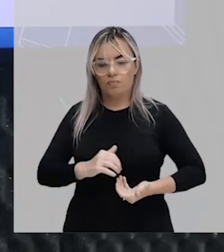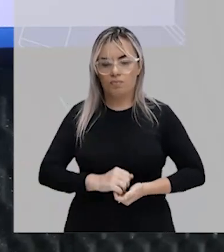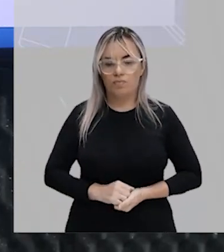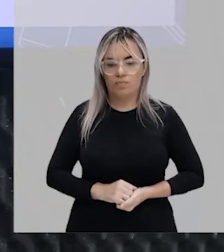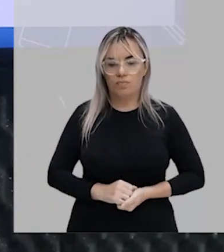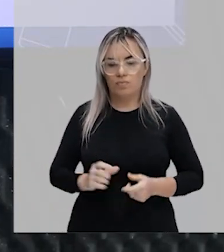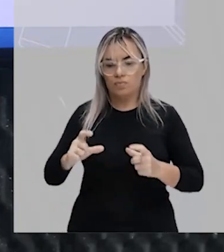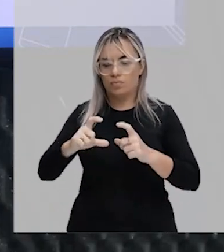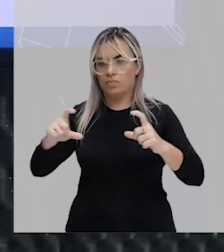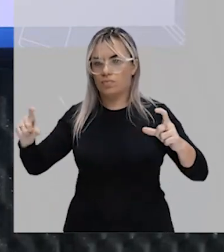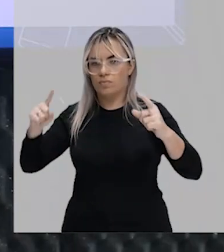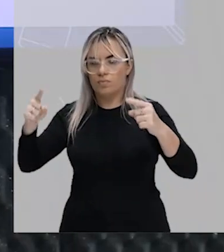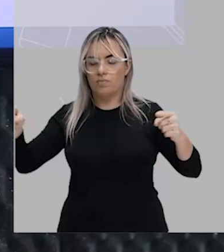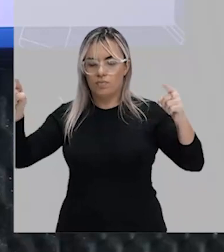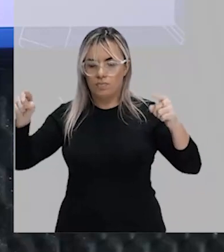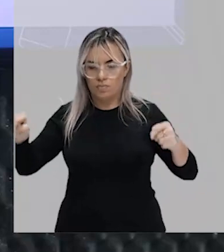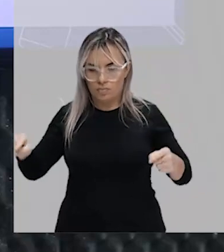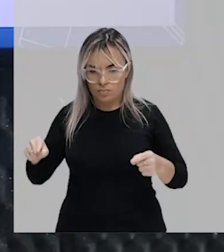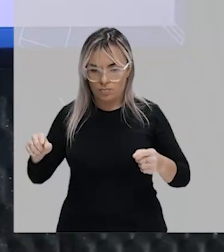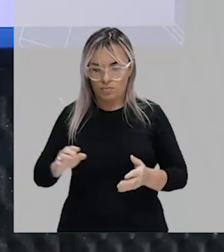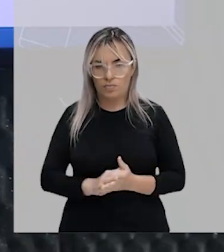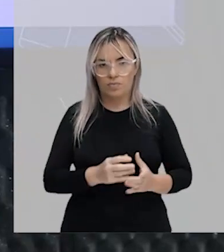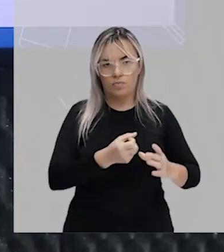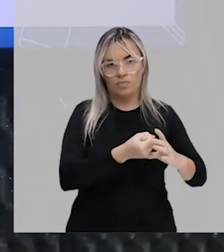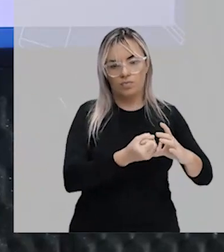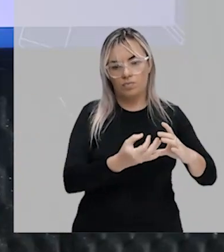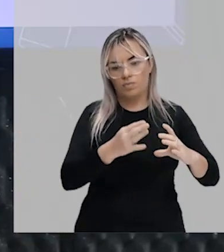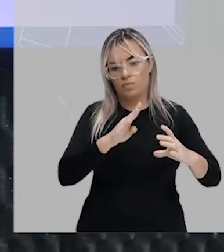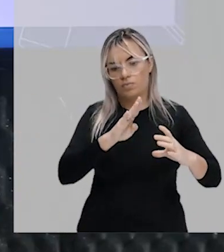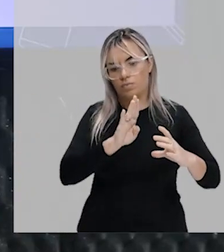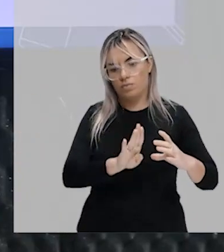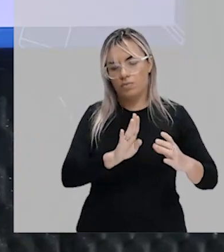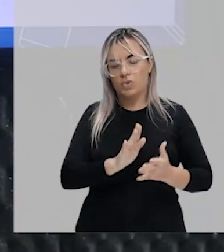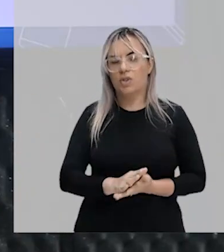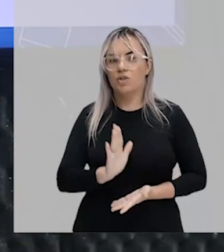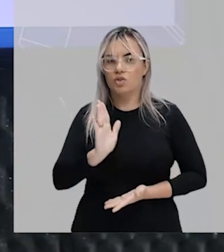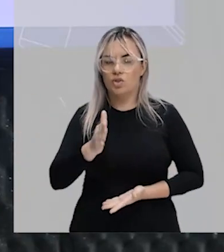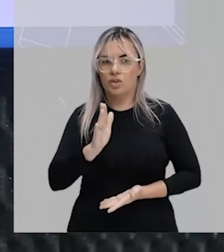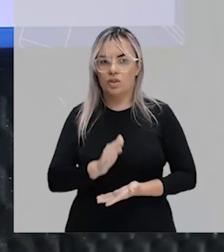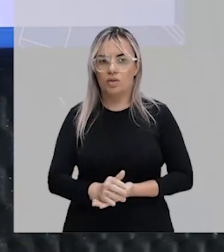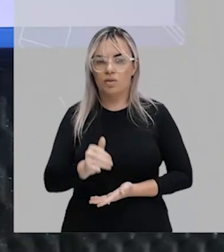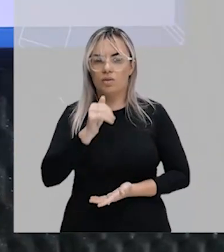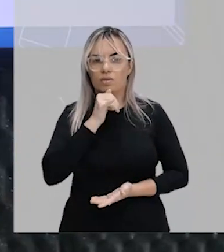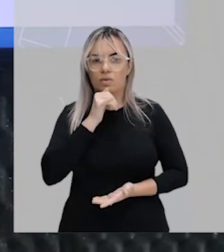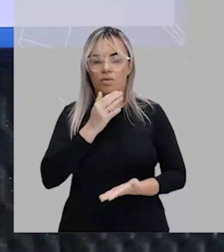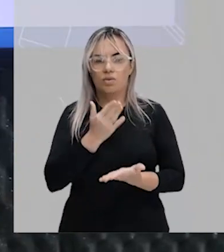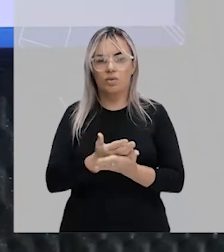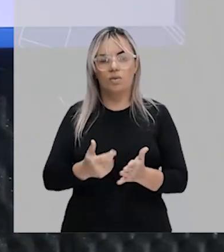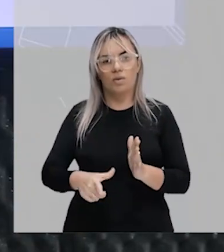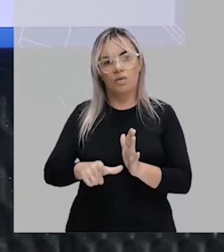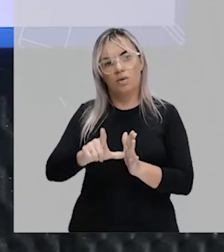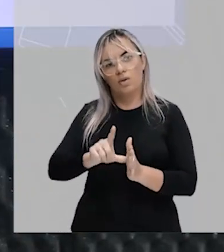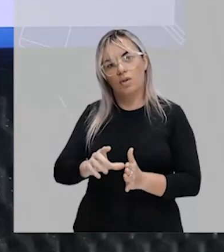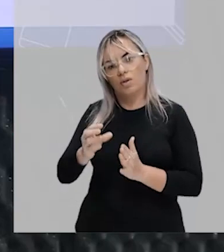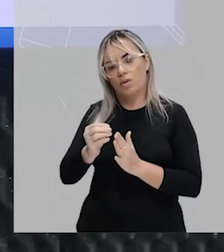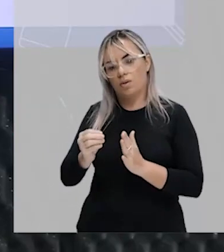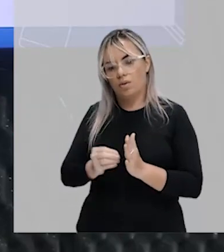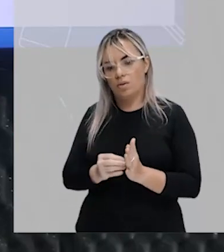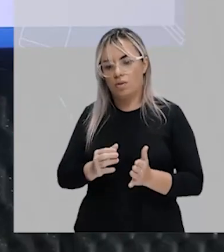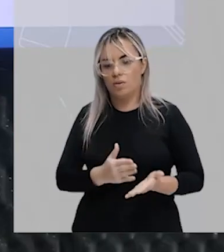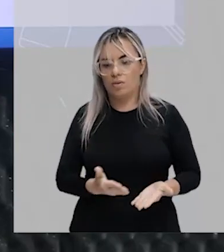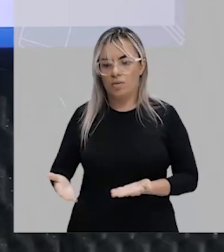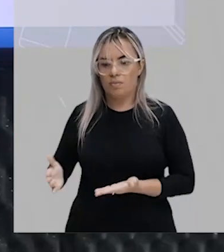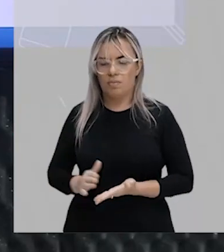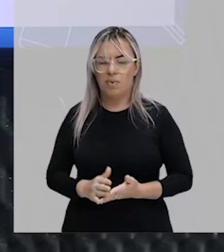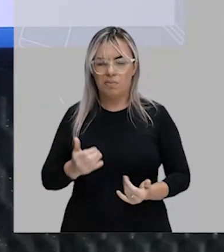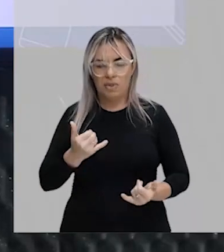Então, quem é B? Esse B até a gente já viu, né? Em um exemplo que já foi trabalhado em uma outra aula, tá? Tal e qual,